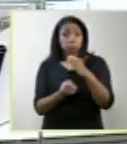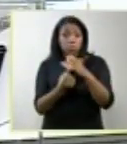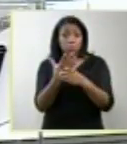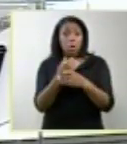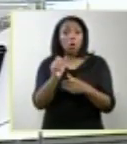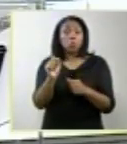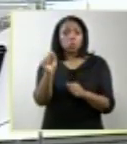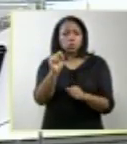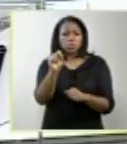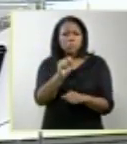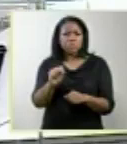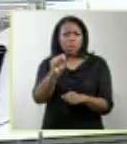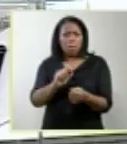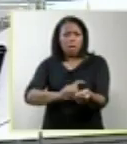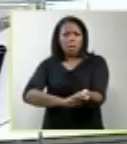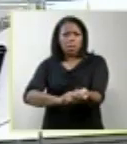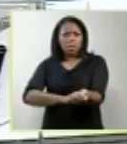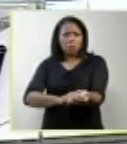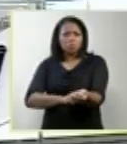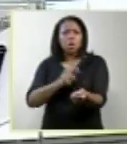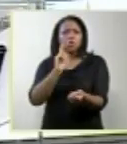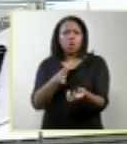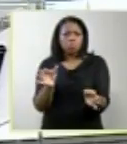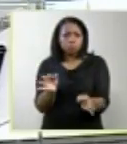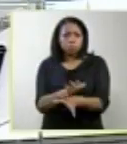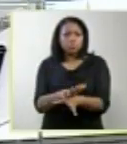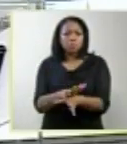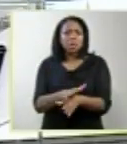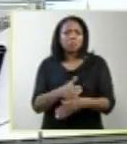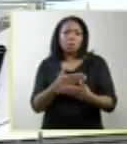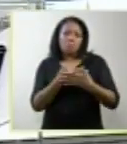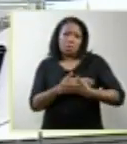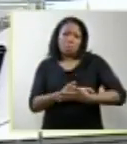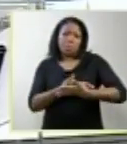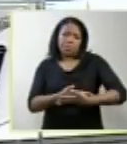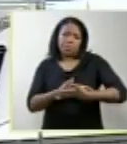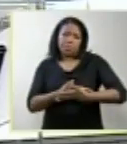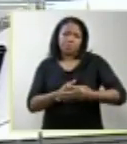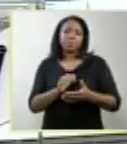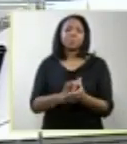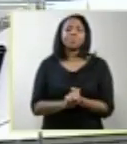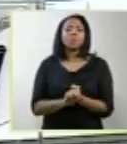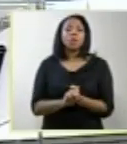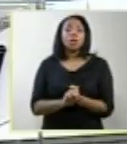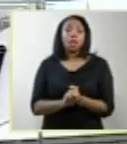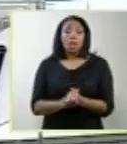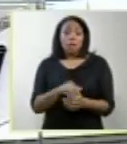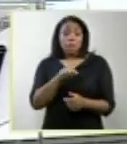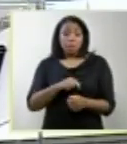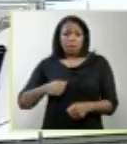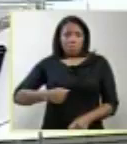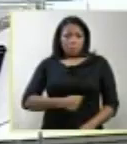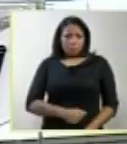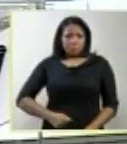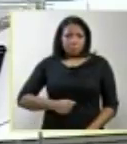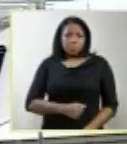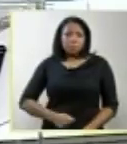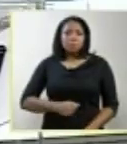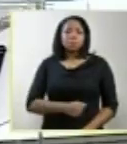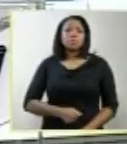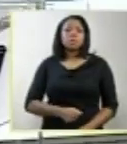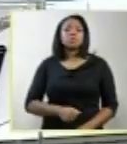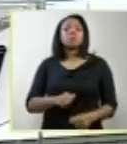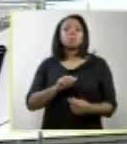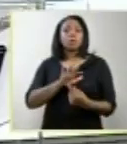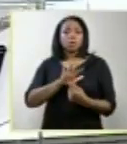nervoso central já formado desse nenenzinho. Para os senhores terem ideia, a imagem ultrassonográfica que teríamos nessa